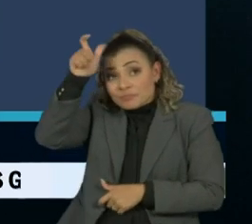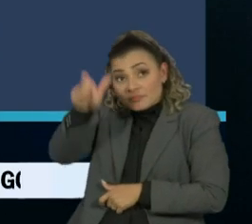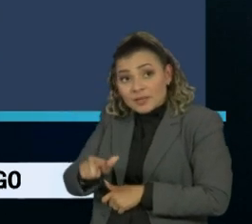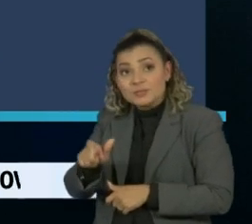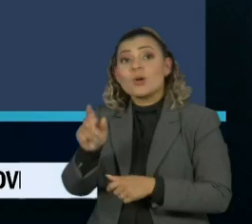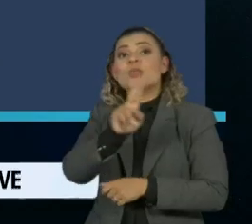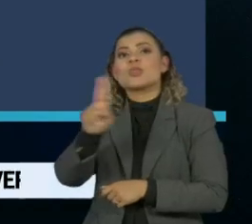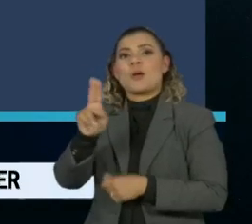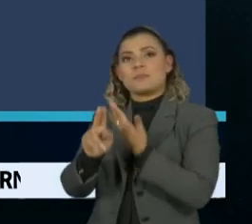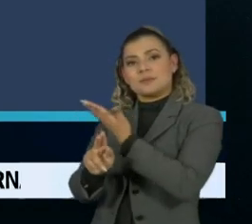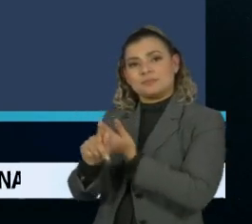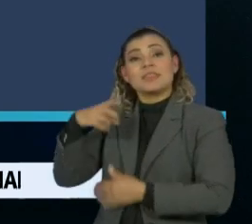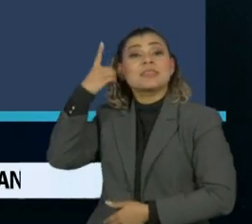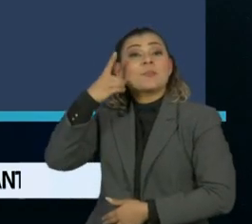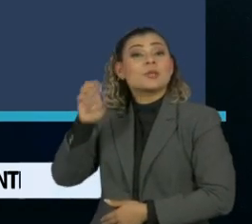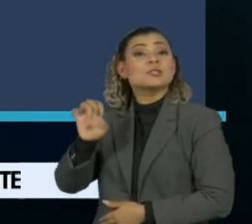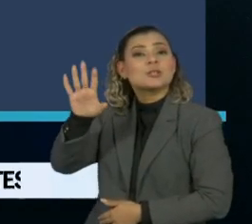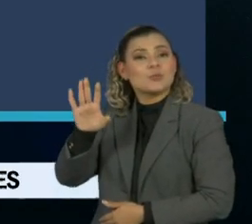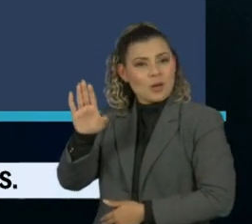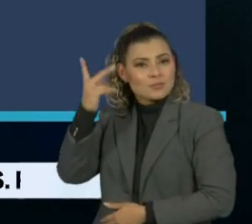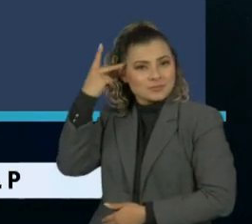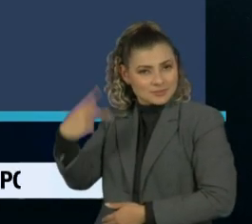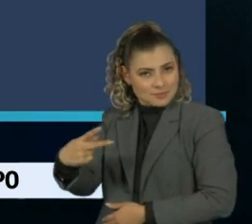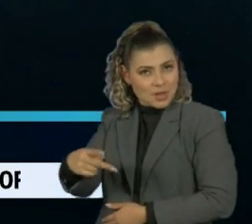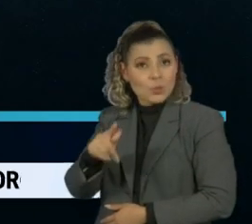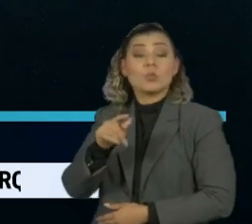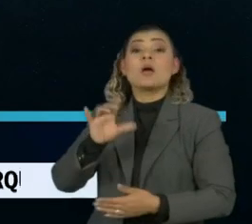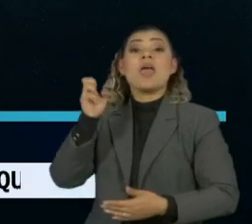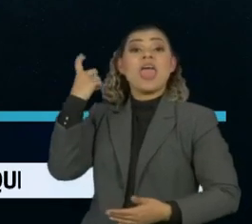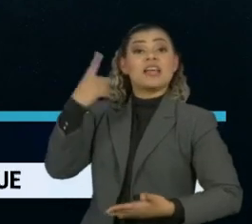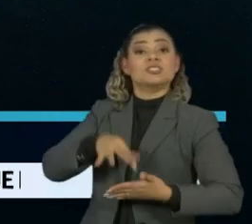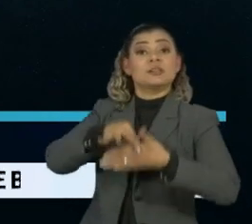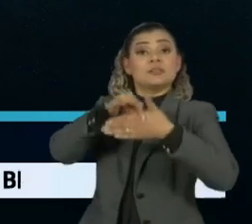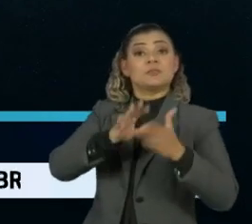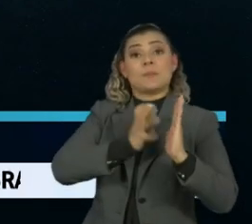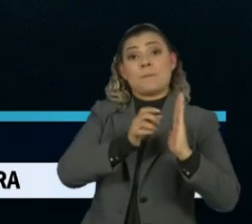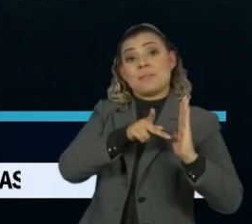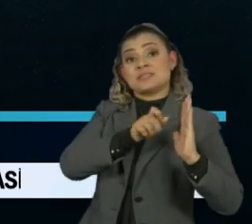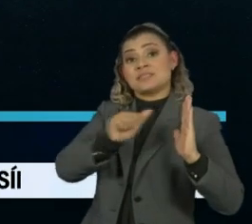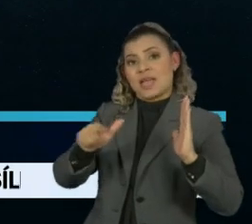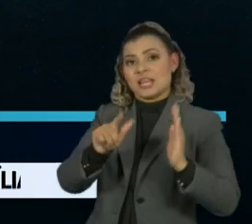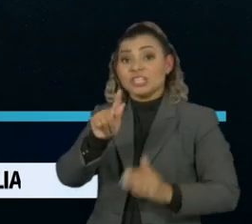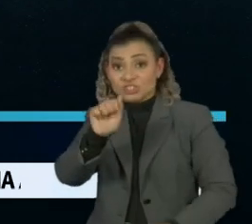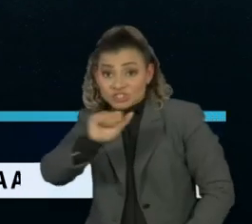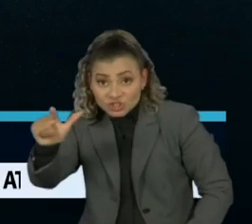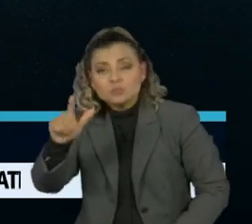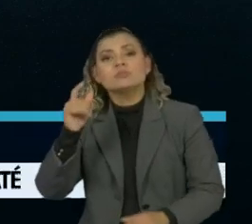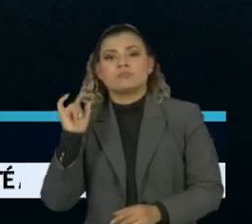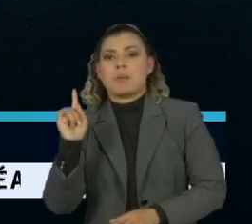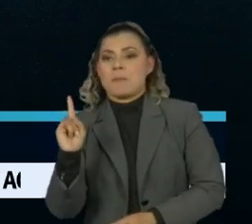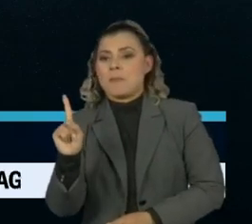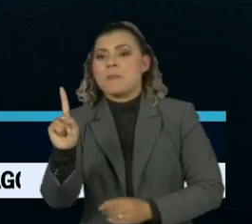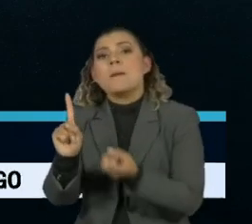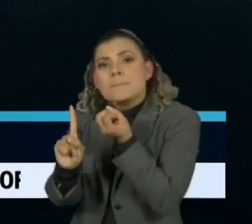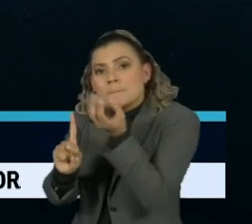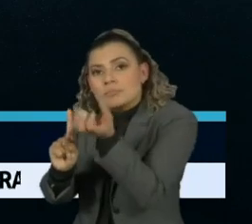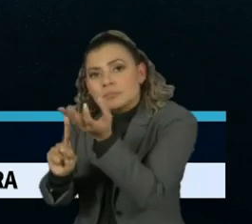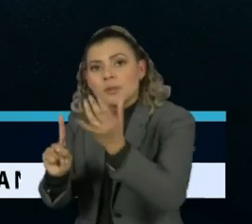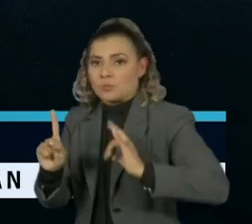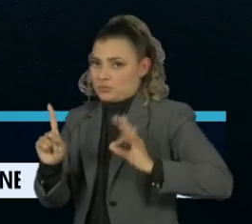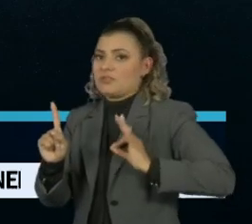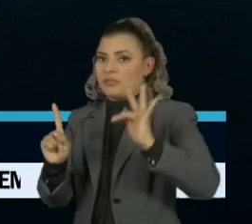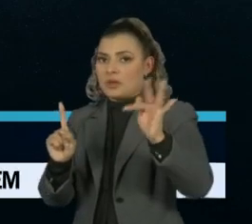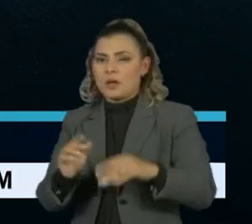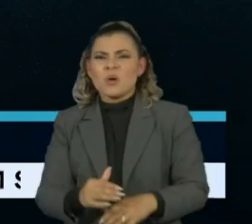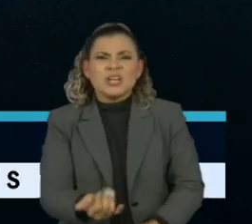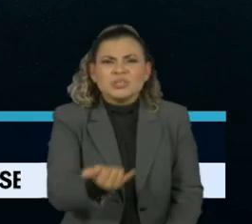investigação é deste deputado estadual de São Paulo. Ex-líder do PSL, Gil Diniz terá que prestar depoimento à Polícia Federal. Não